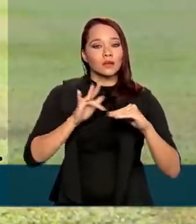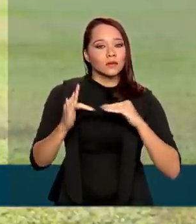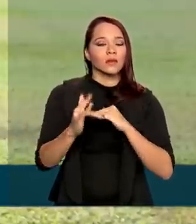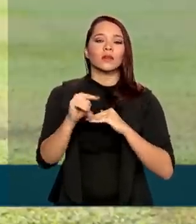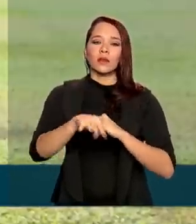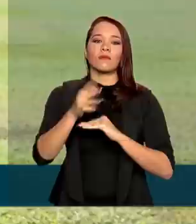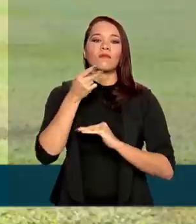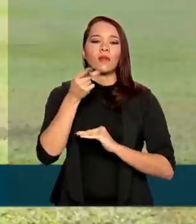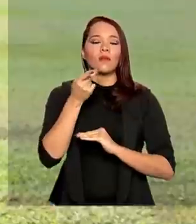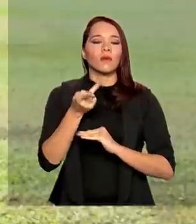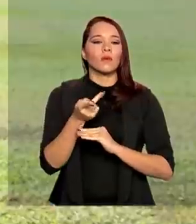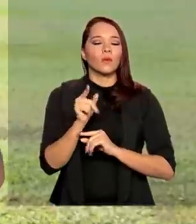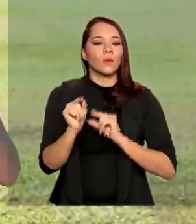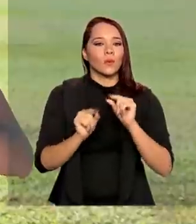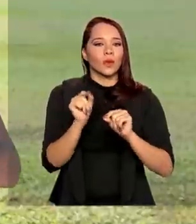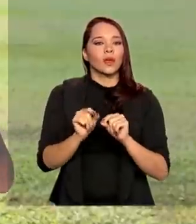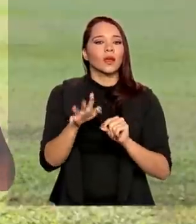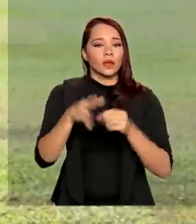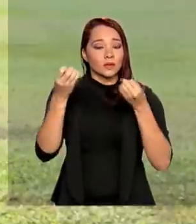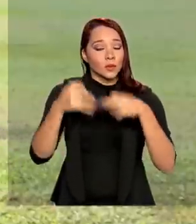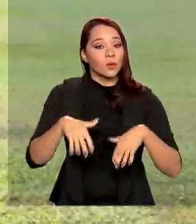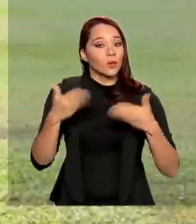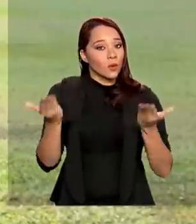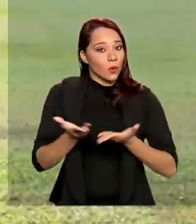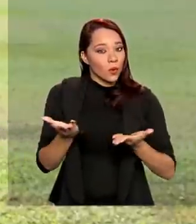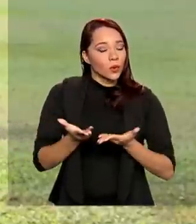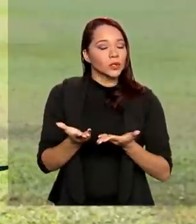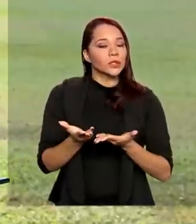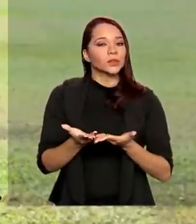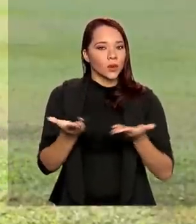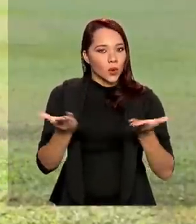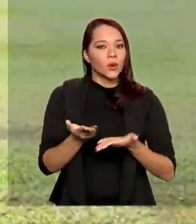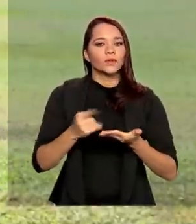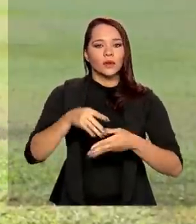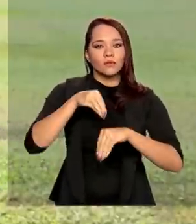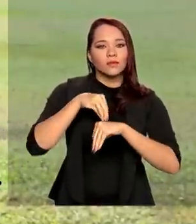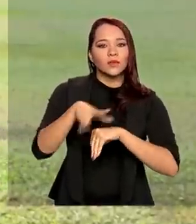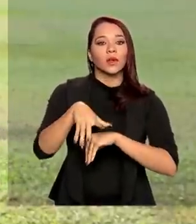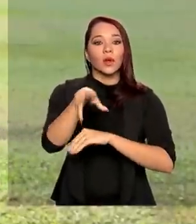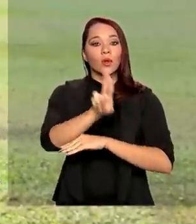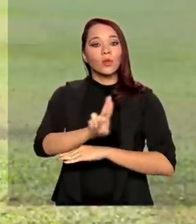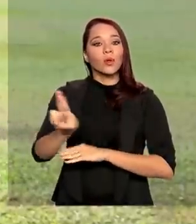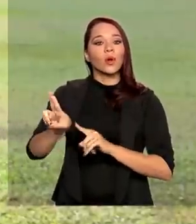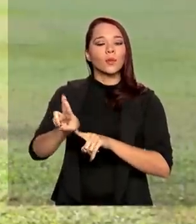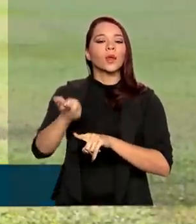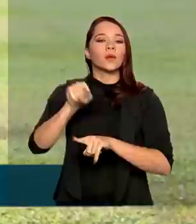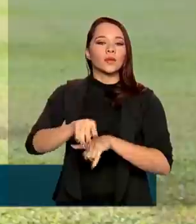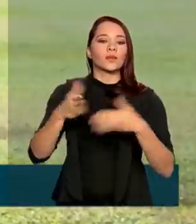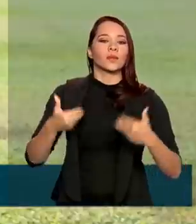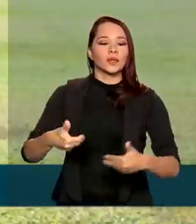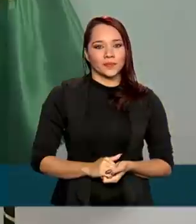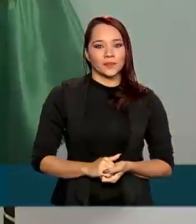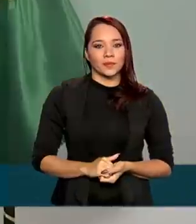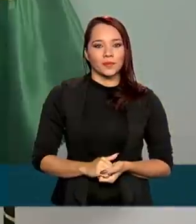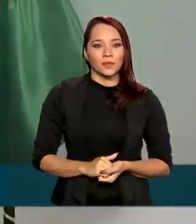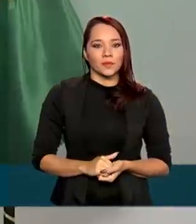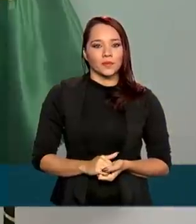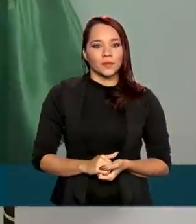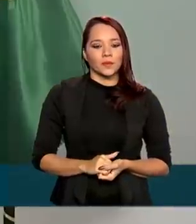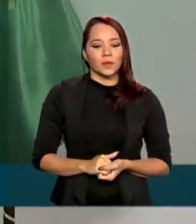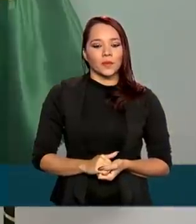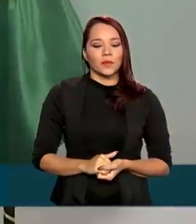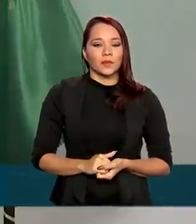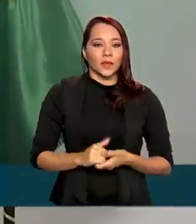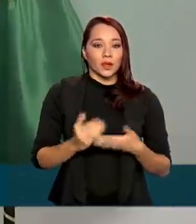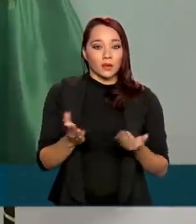falou sobre, disse que hoje, ainda hoje, ele vai divulgar um nome para o Ministério da Educação. Tem que ter uma